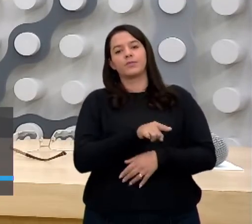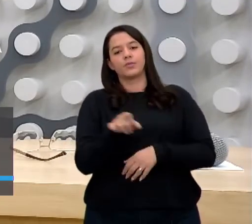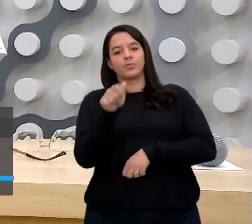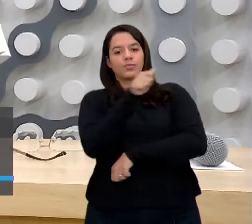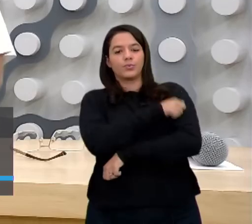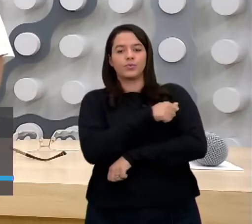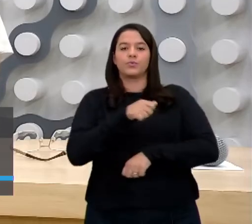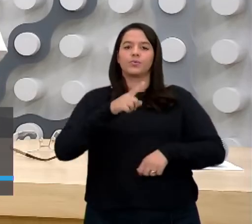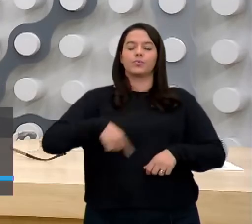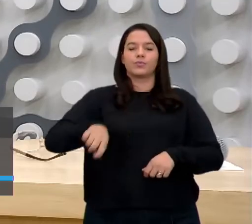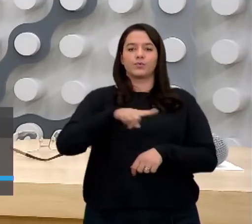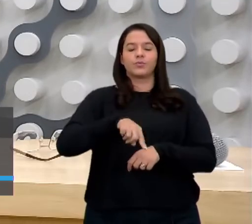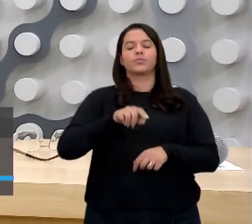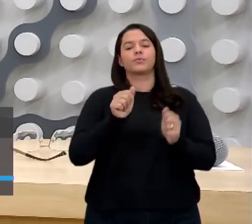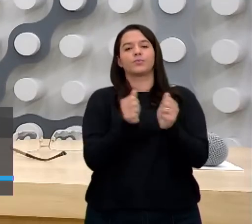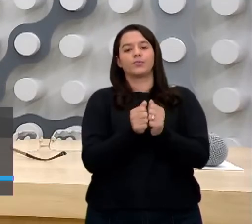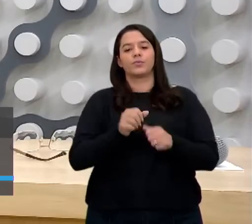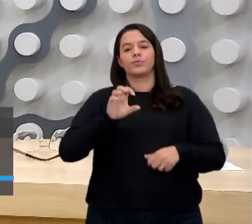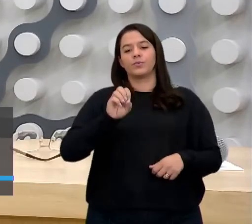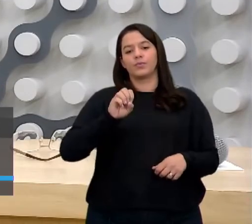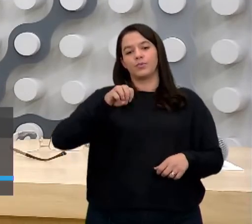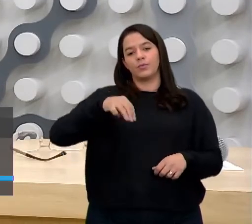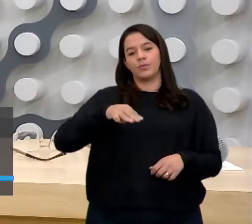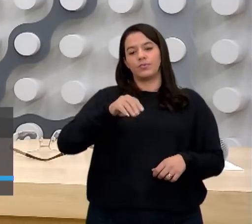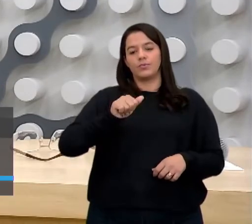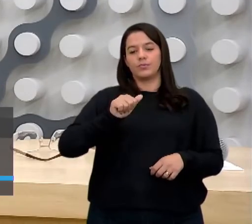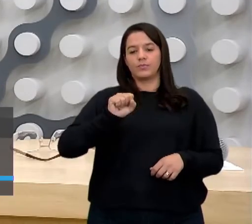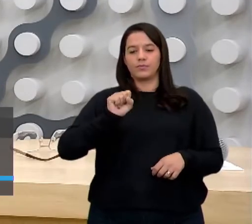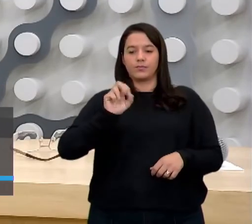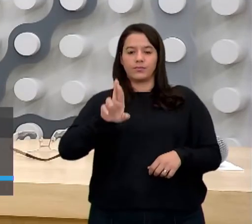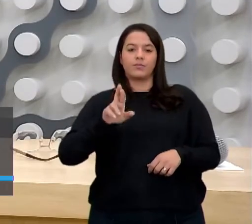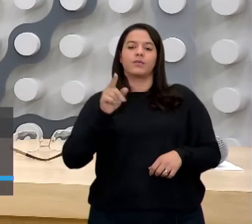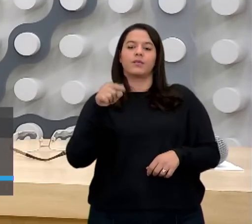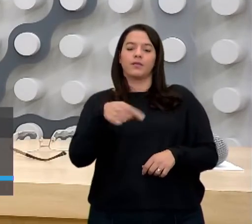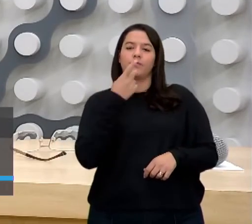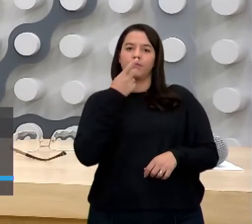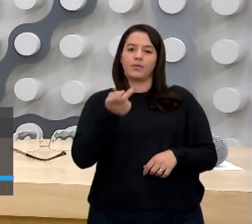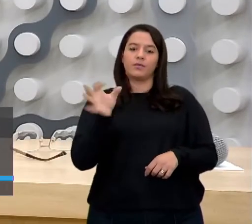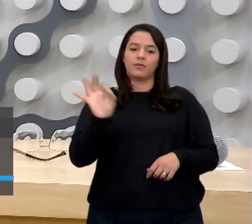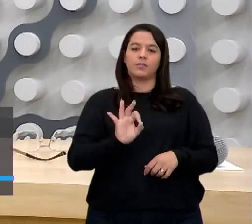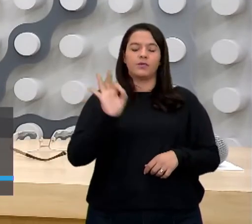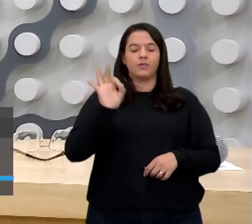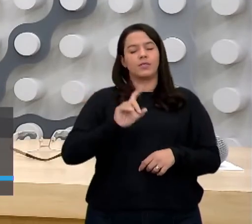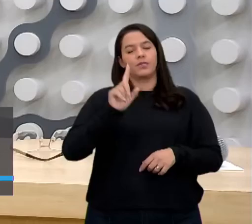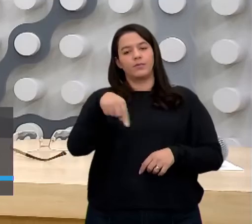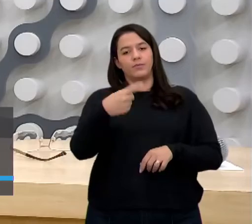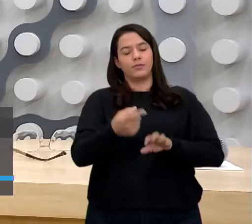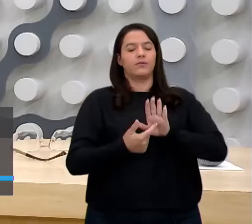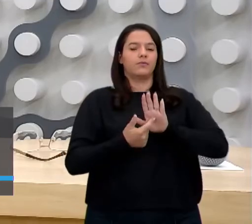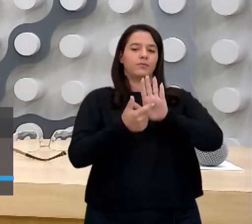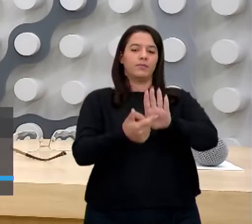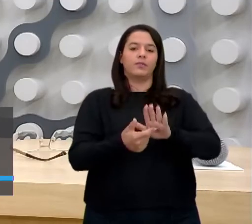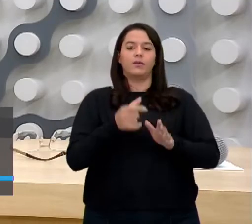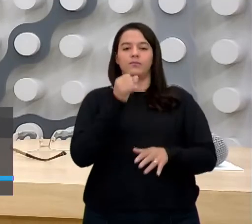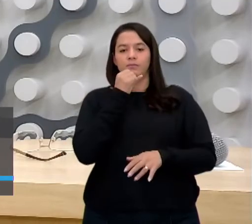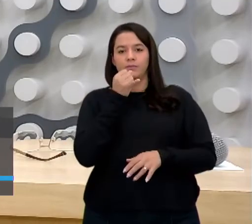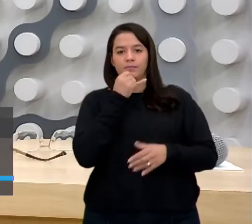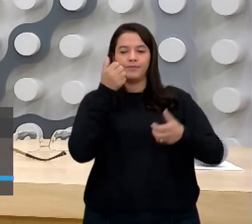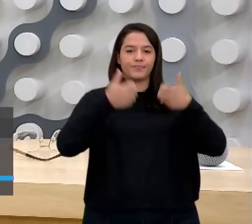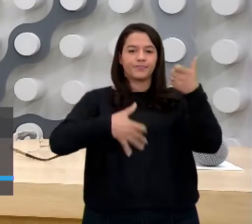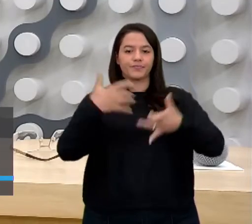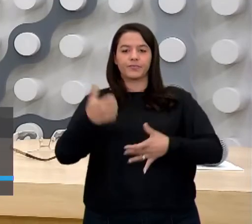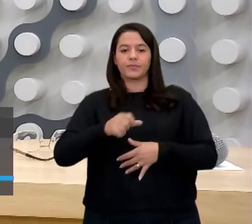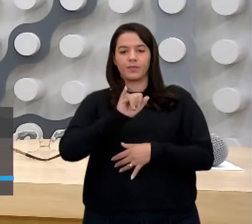querido professor Osmar, que ele fala sobre essa questão de estatística e vai dar exemplos até de IBGE que vocês estão